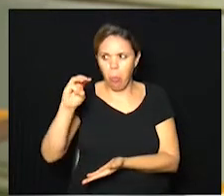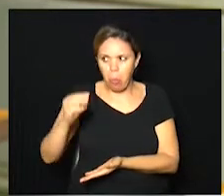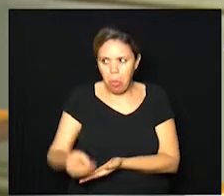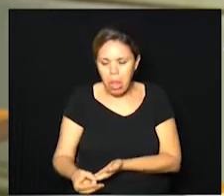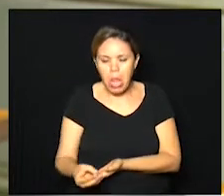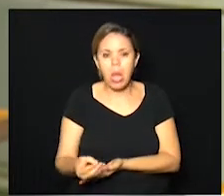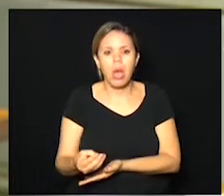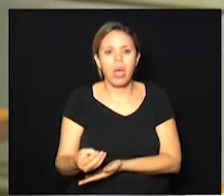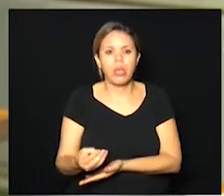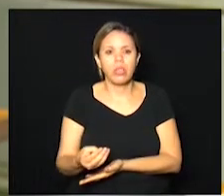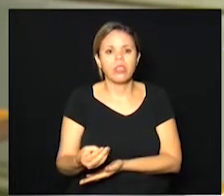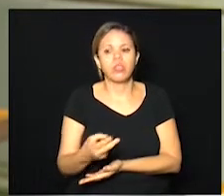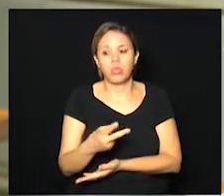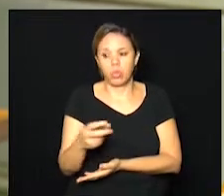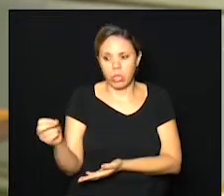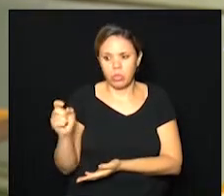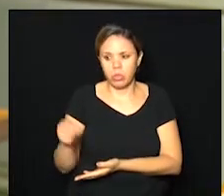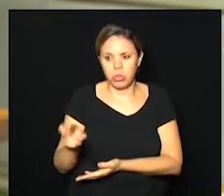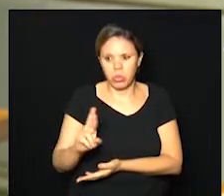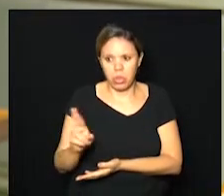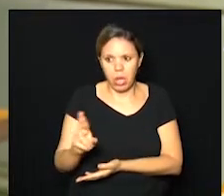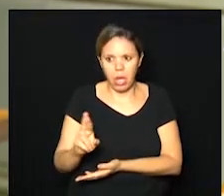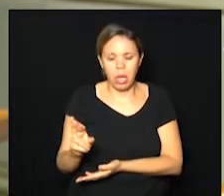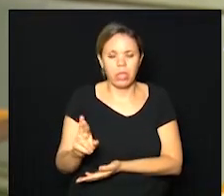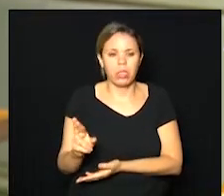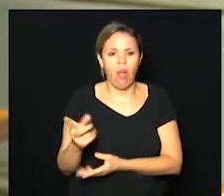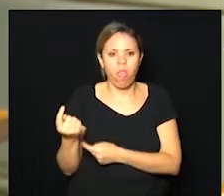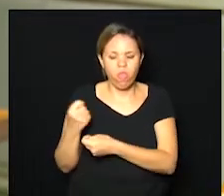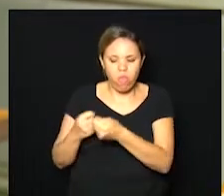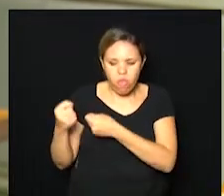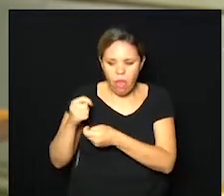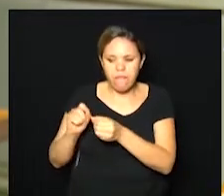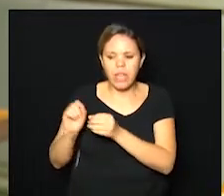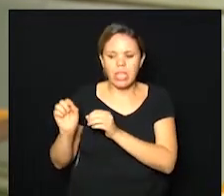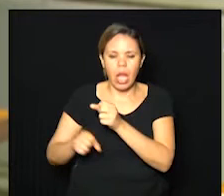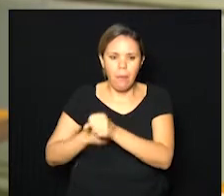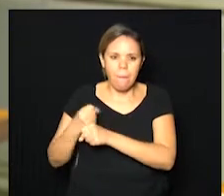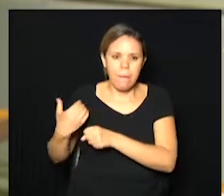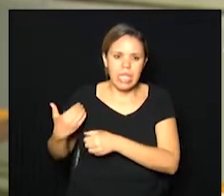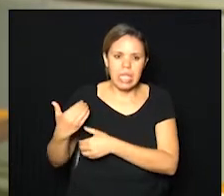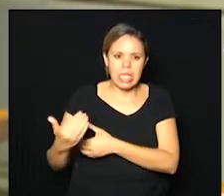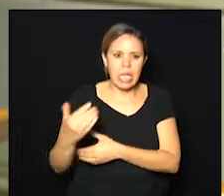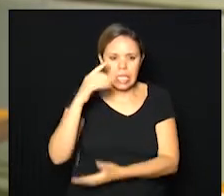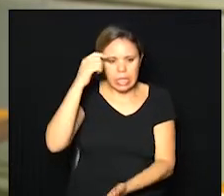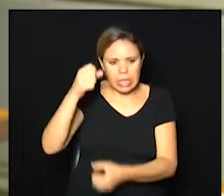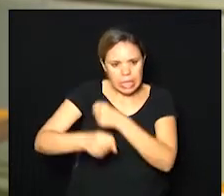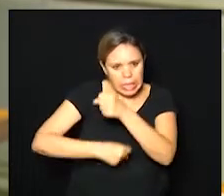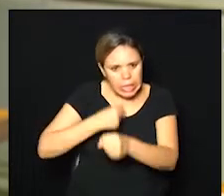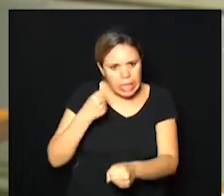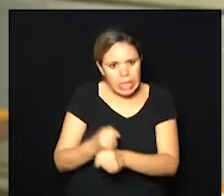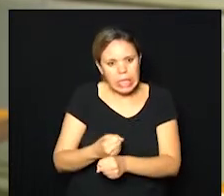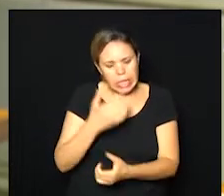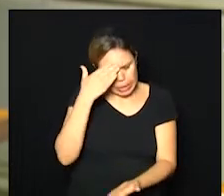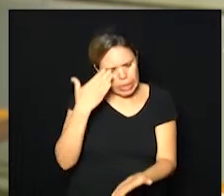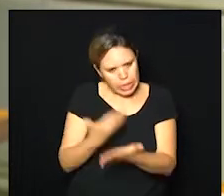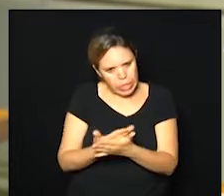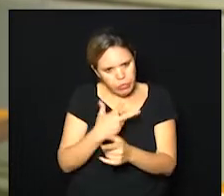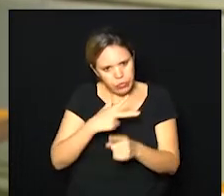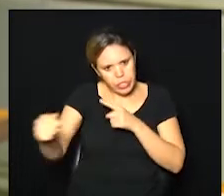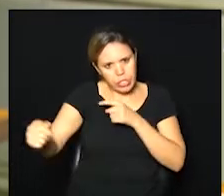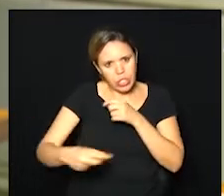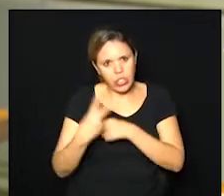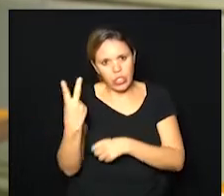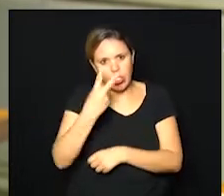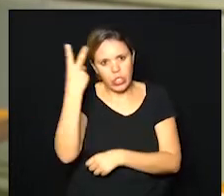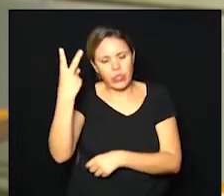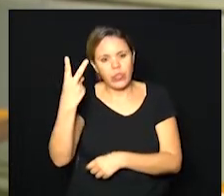200 mil reais também da economia feita no ano passado. Esse ano, quero crer que nós vamos ultrapassar esse valor, nós vamos